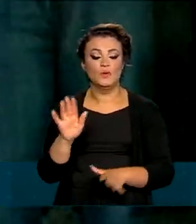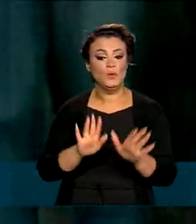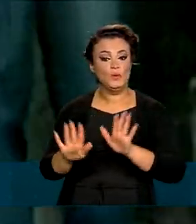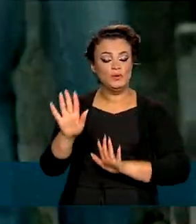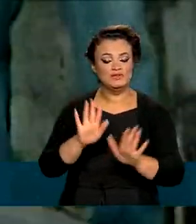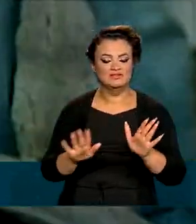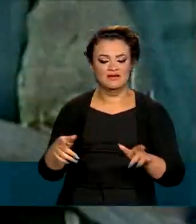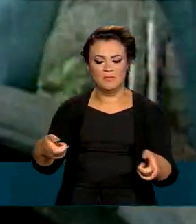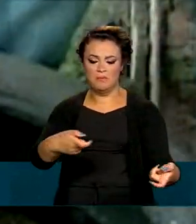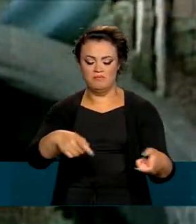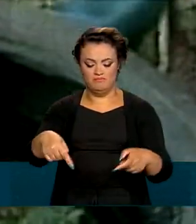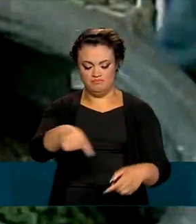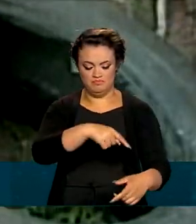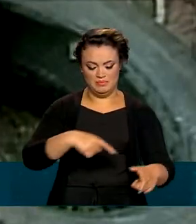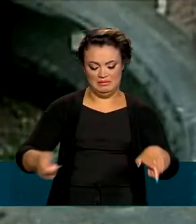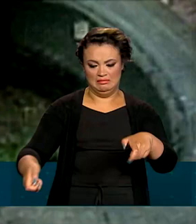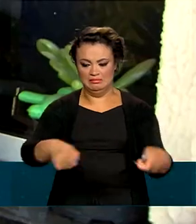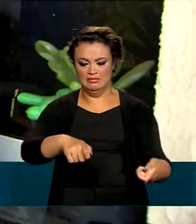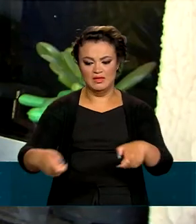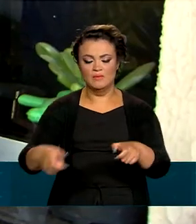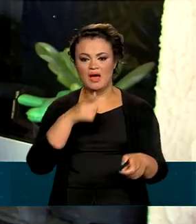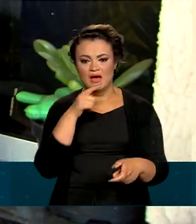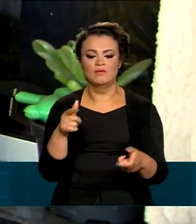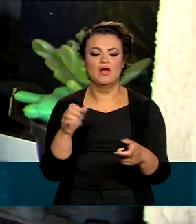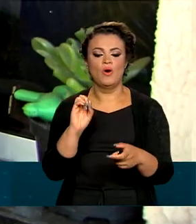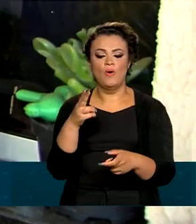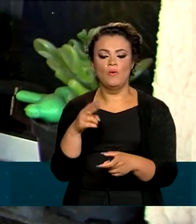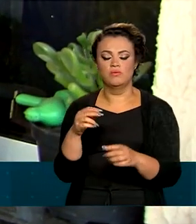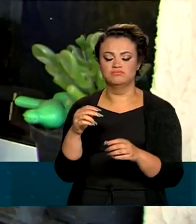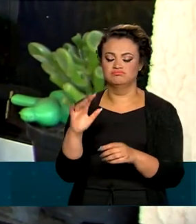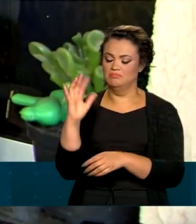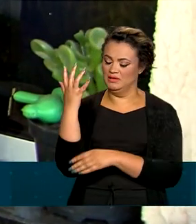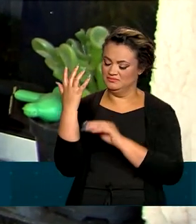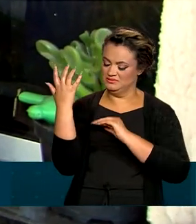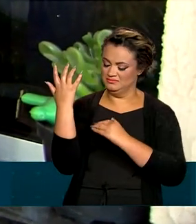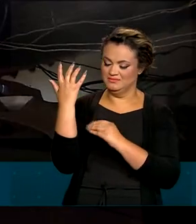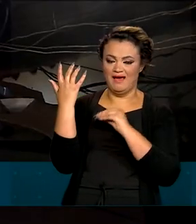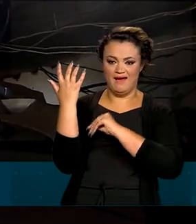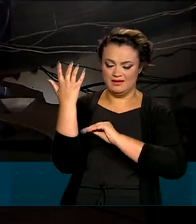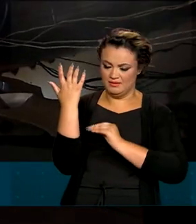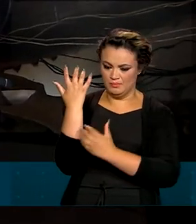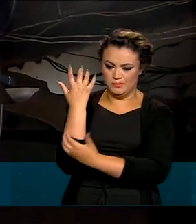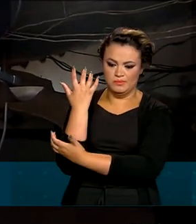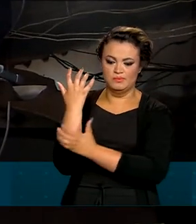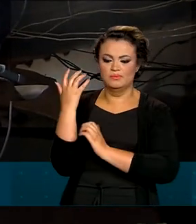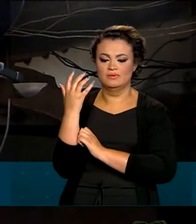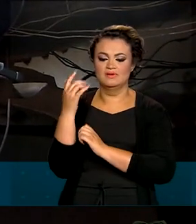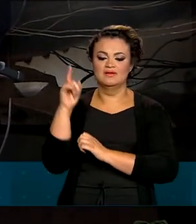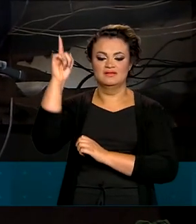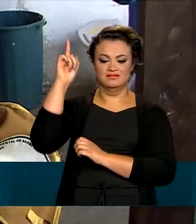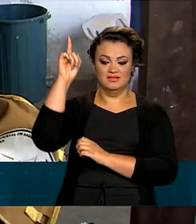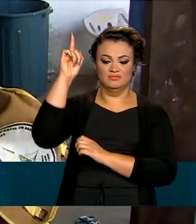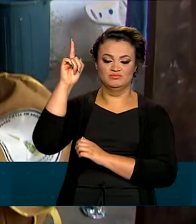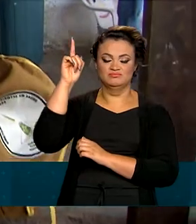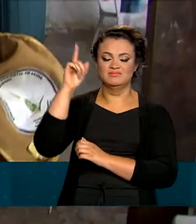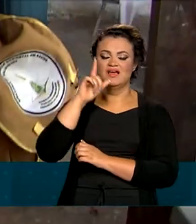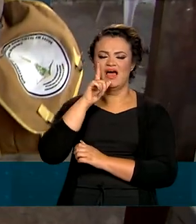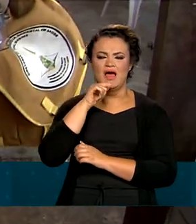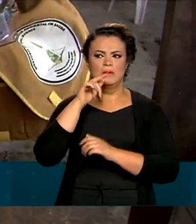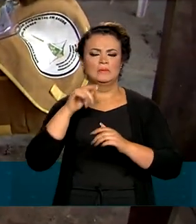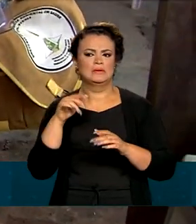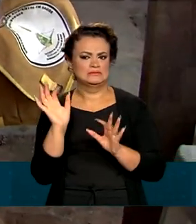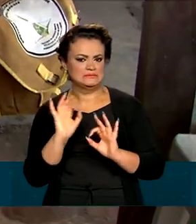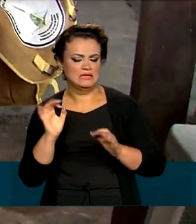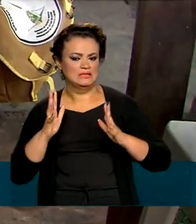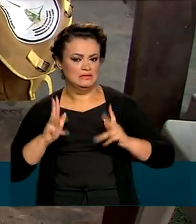cuidar de pneus em áreas descobertas, colocar areia nos vasos de planta e cobrir caixas d'água são algumas